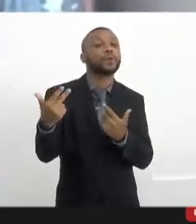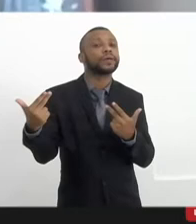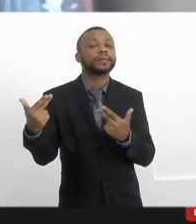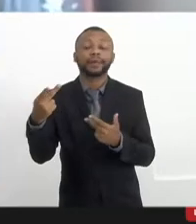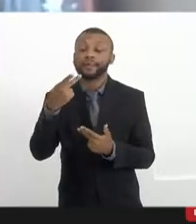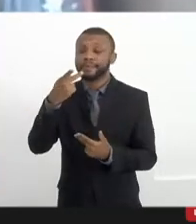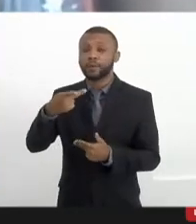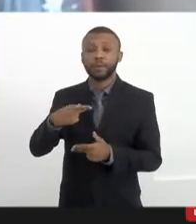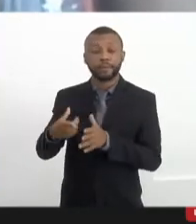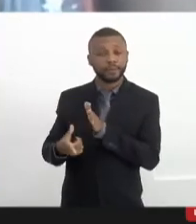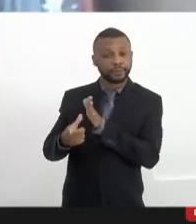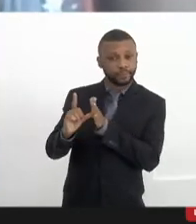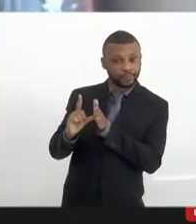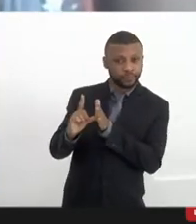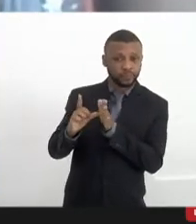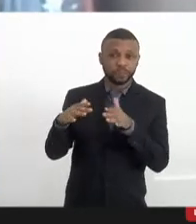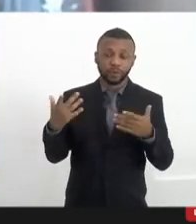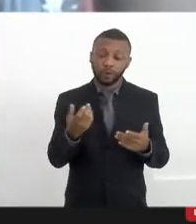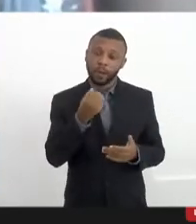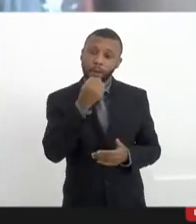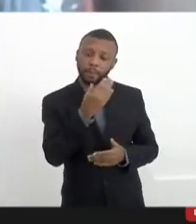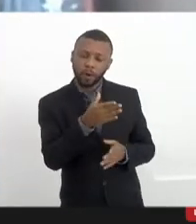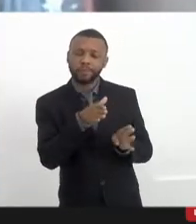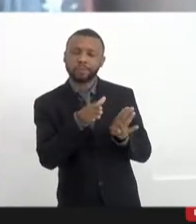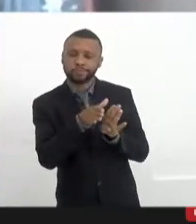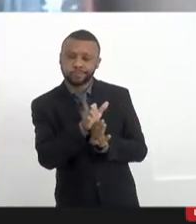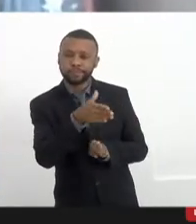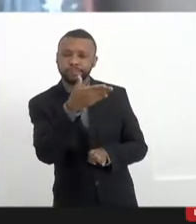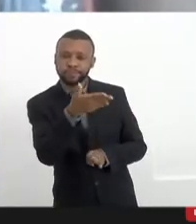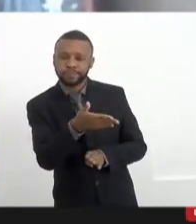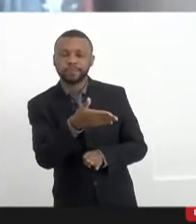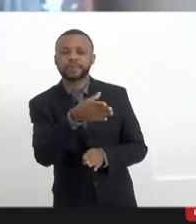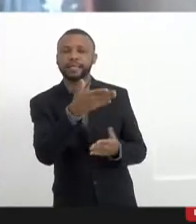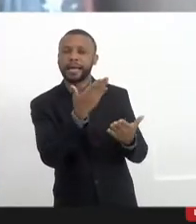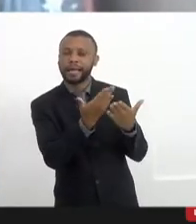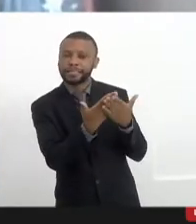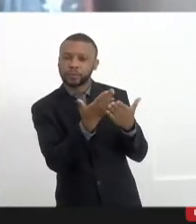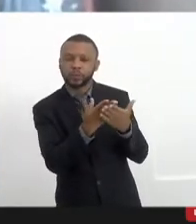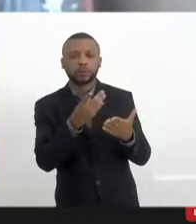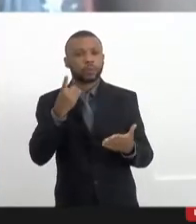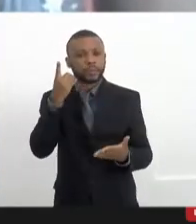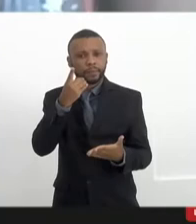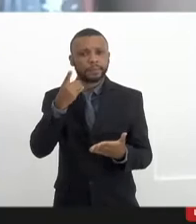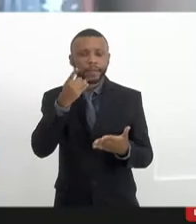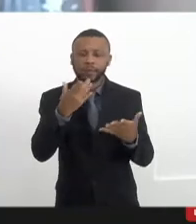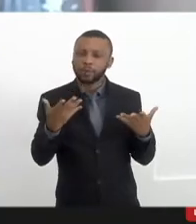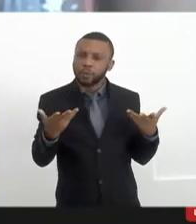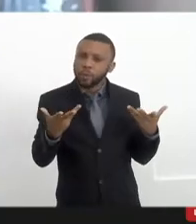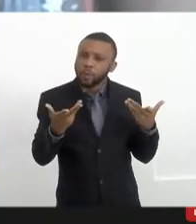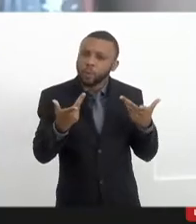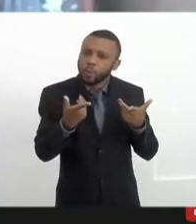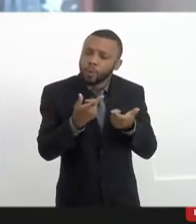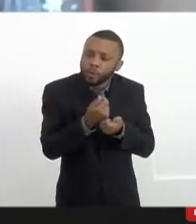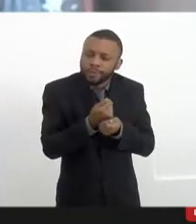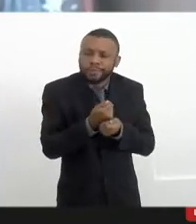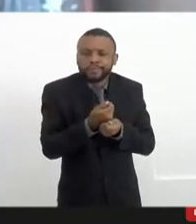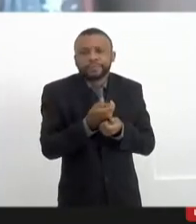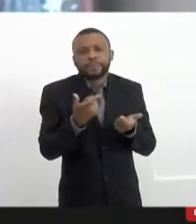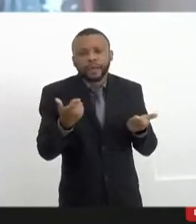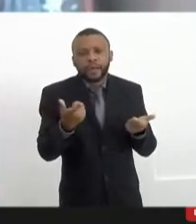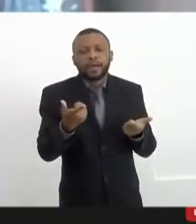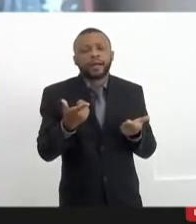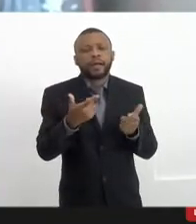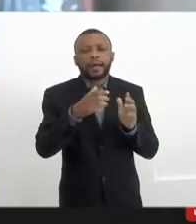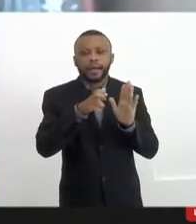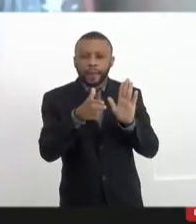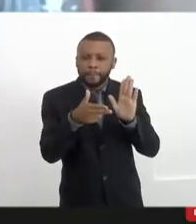bom, Valdeque, que você também, que é um estudioso, um deputado exemplar, emenda,